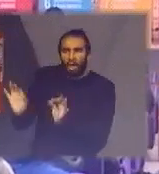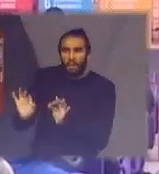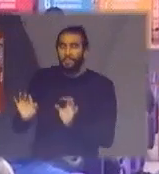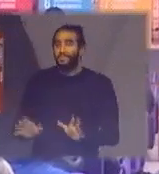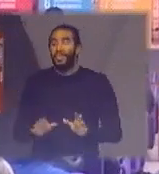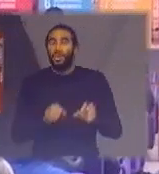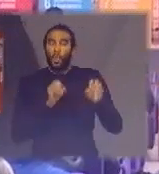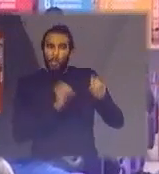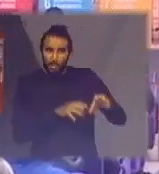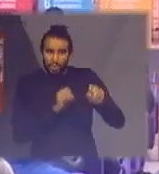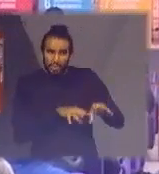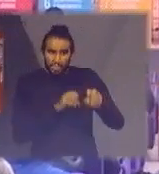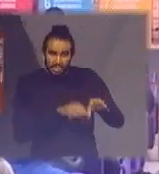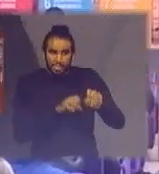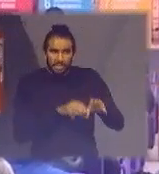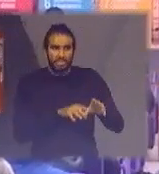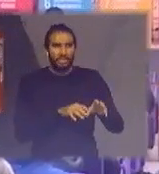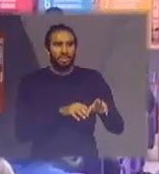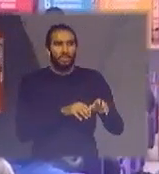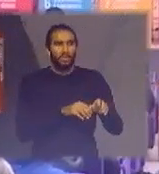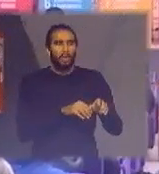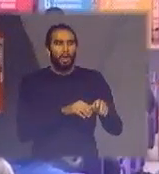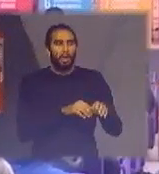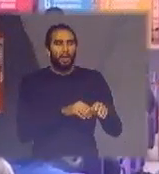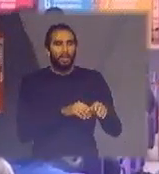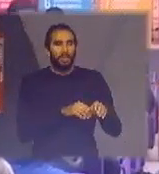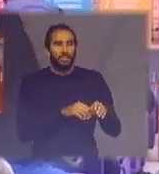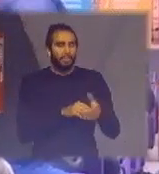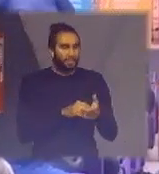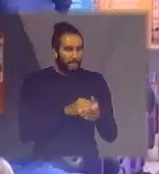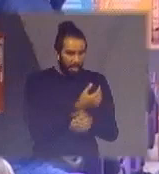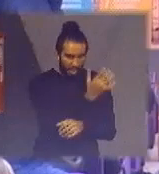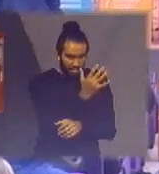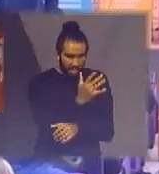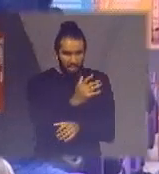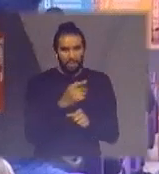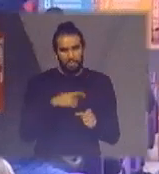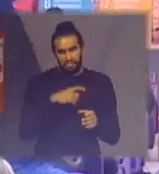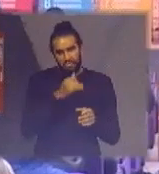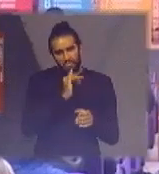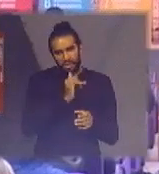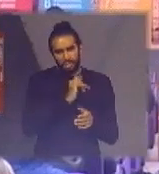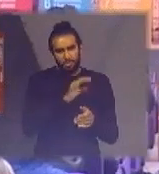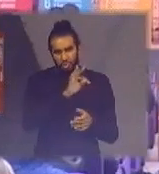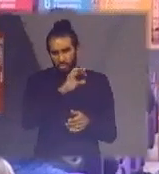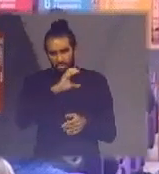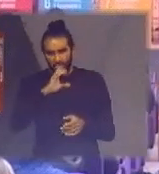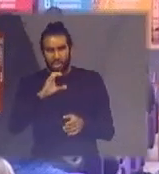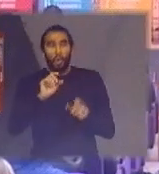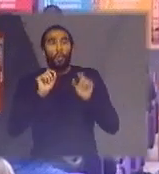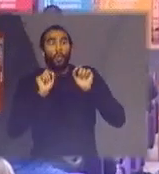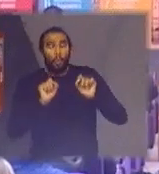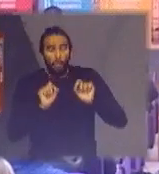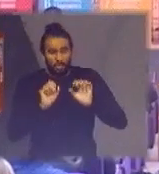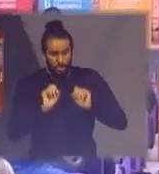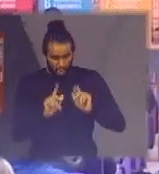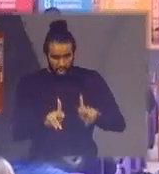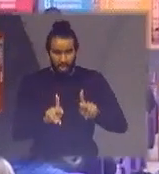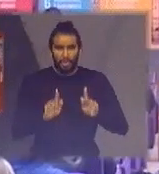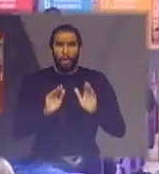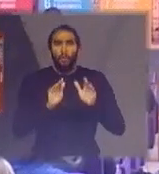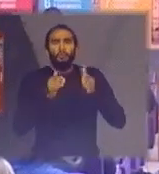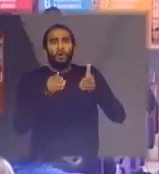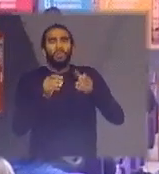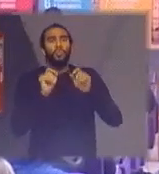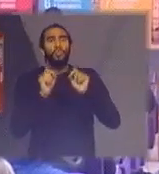quando uma pessoa fala para mim eu quero fazer uma tese uma dissertação em educação ambiental ok mas que parte um foco em que